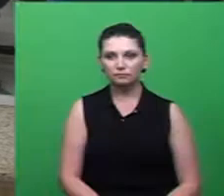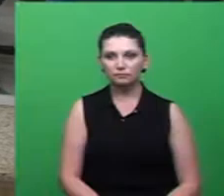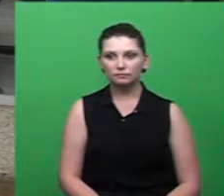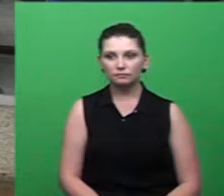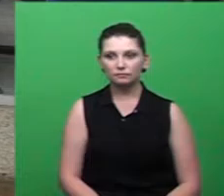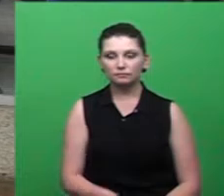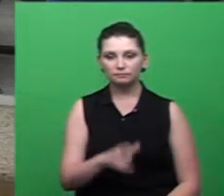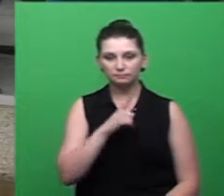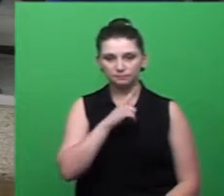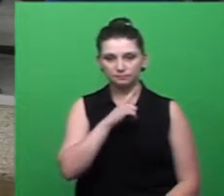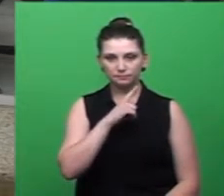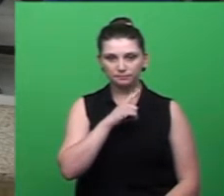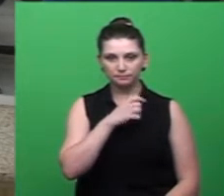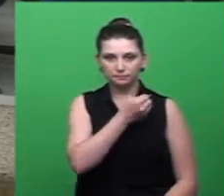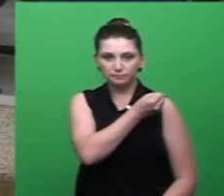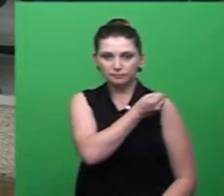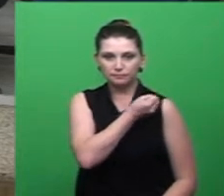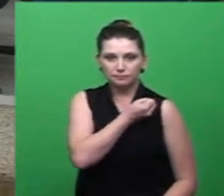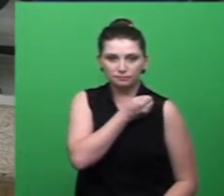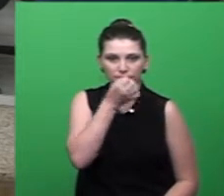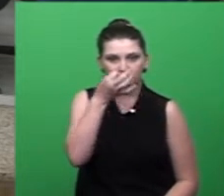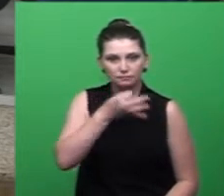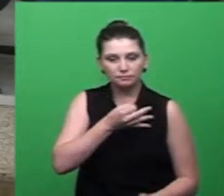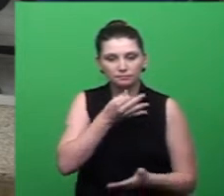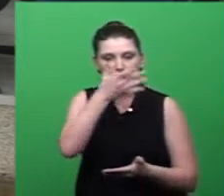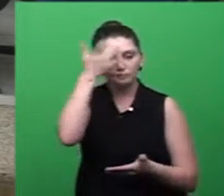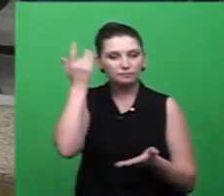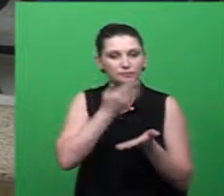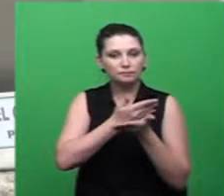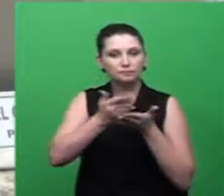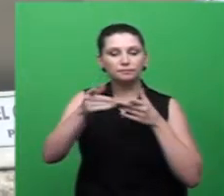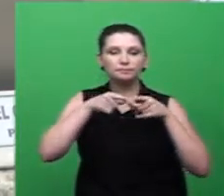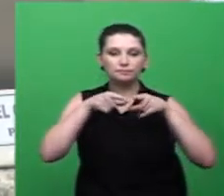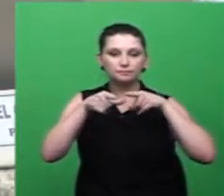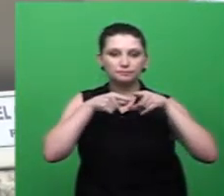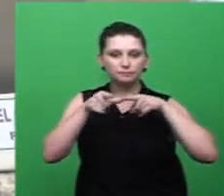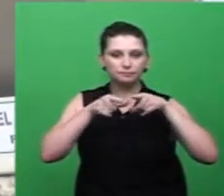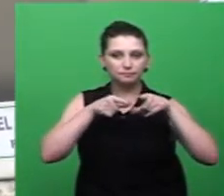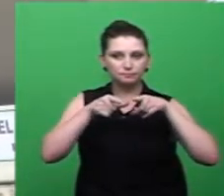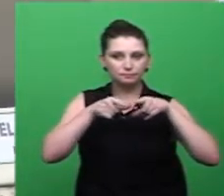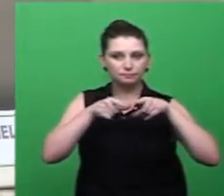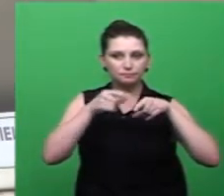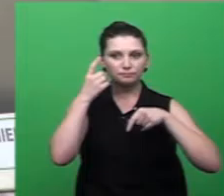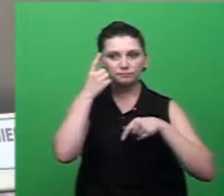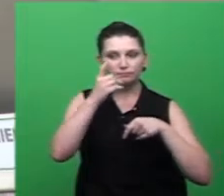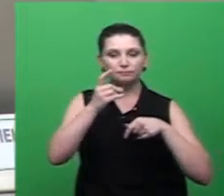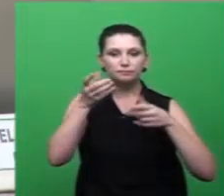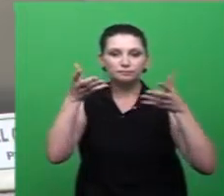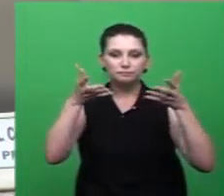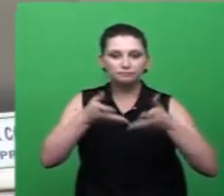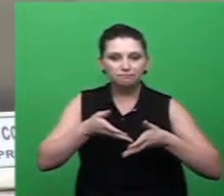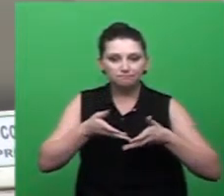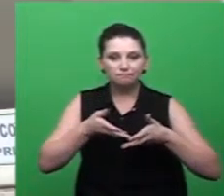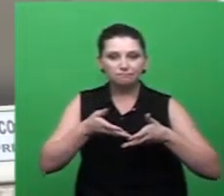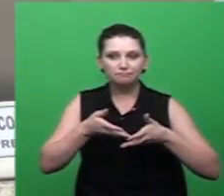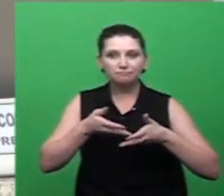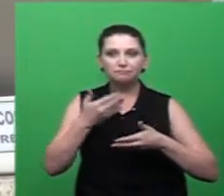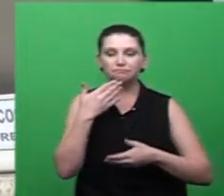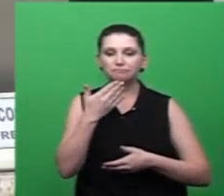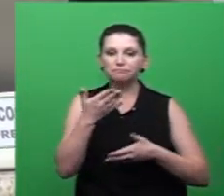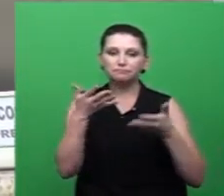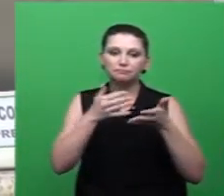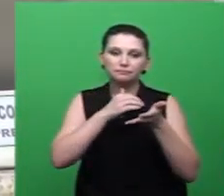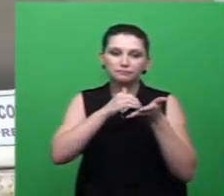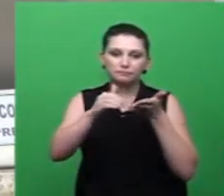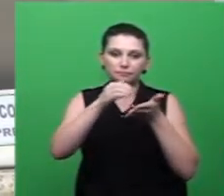Havendo coro regimental e sob a proteção de Deus, iniciamos os trabalhos da presente sessão. Solicito ao senhor